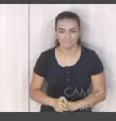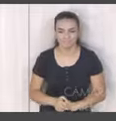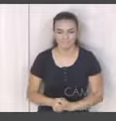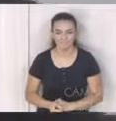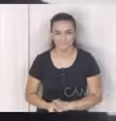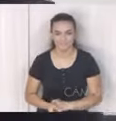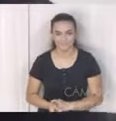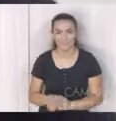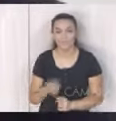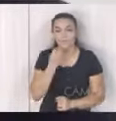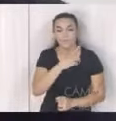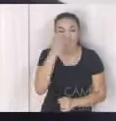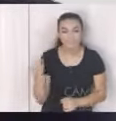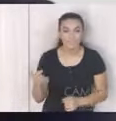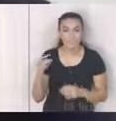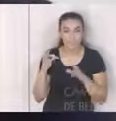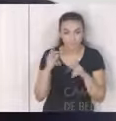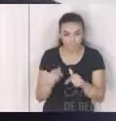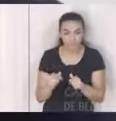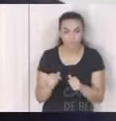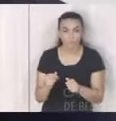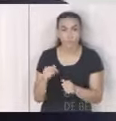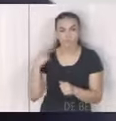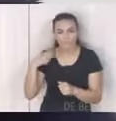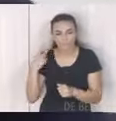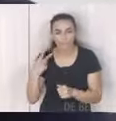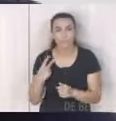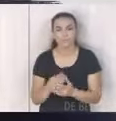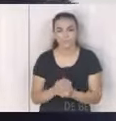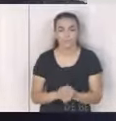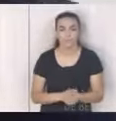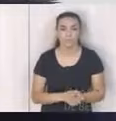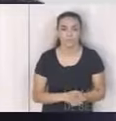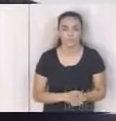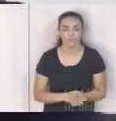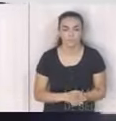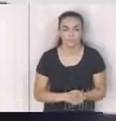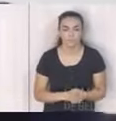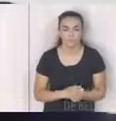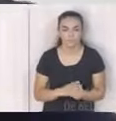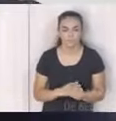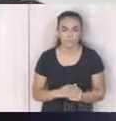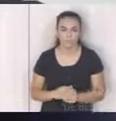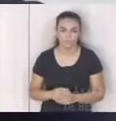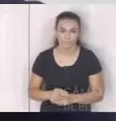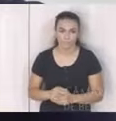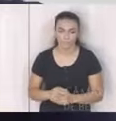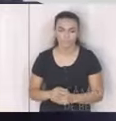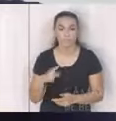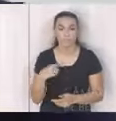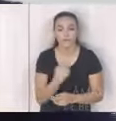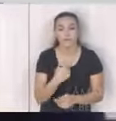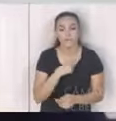bom dia a todos a todos vereadora vereadora nós